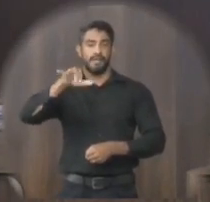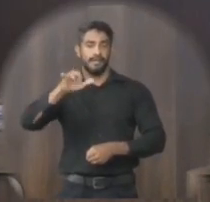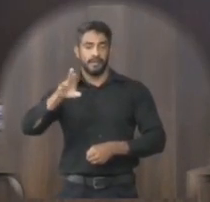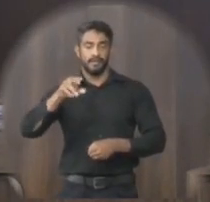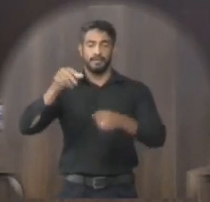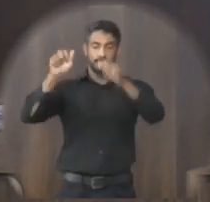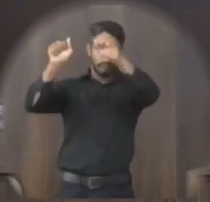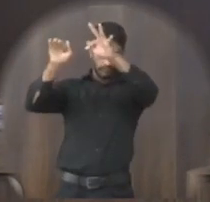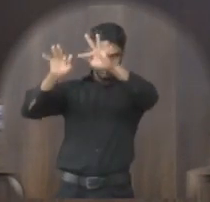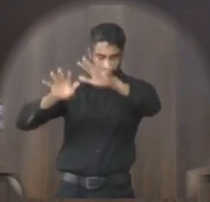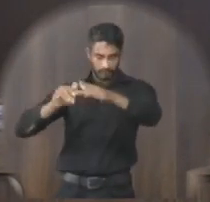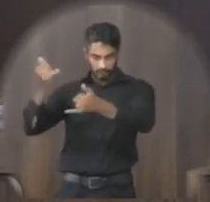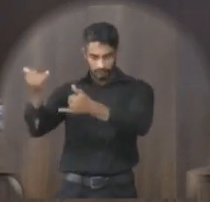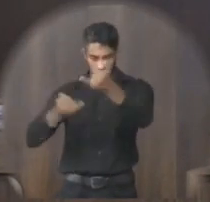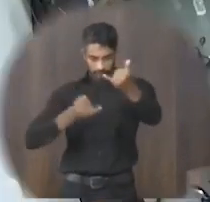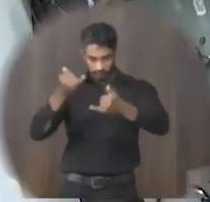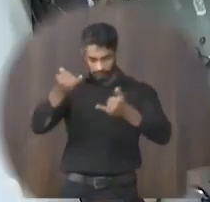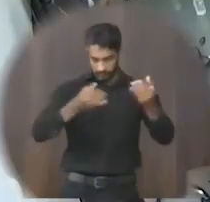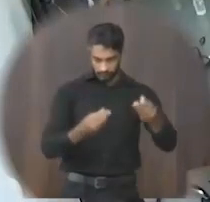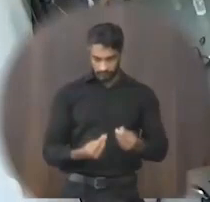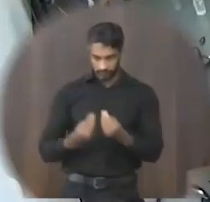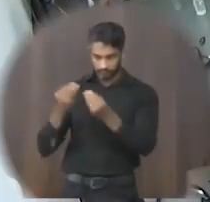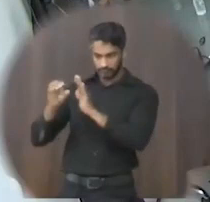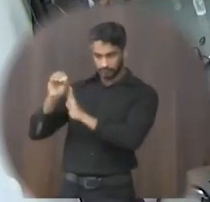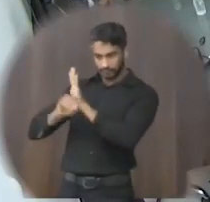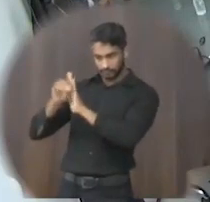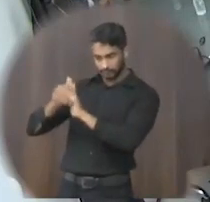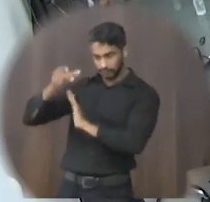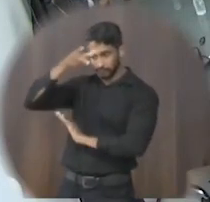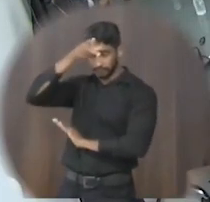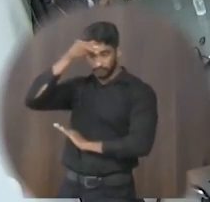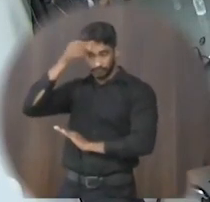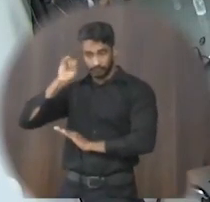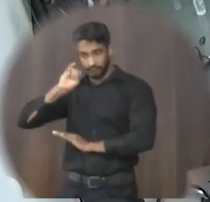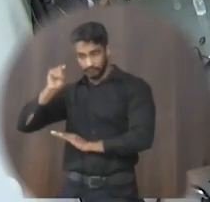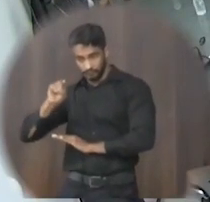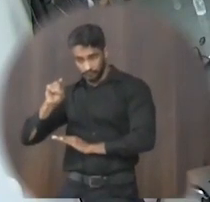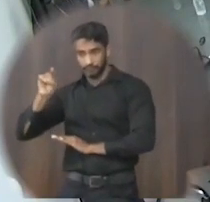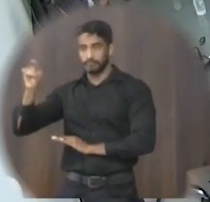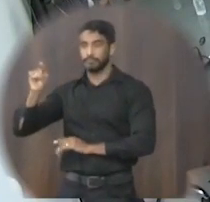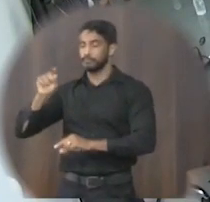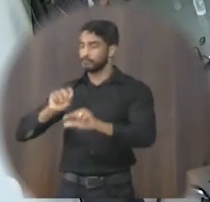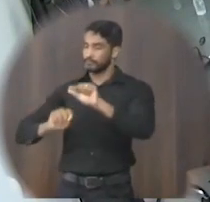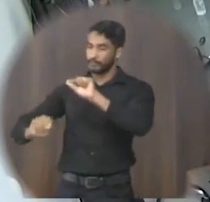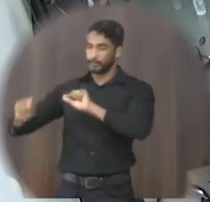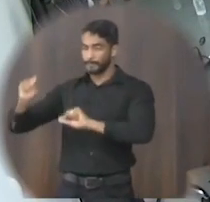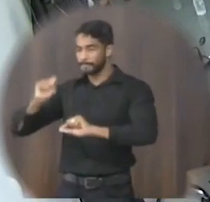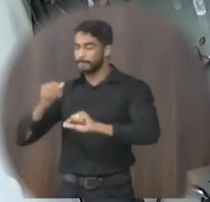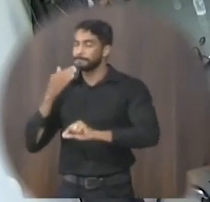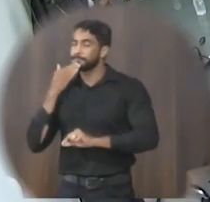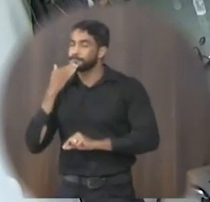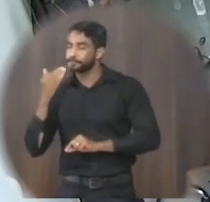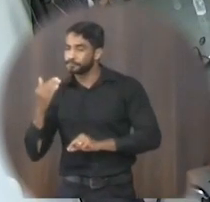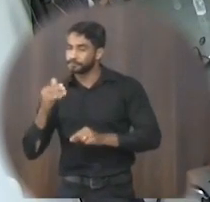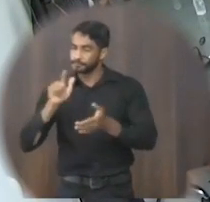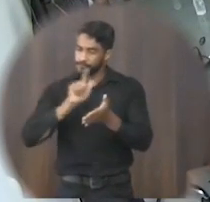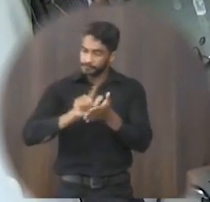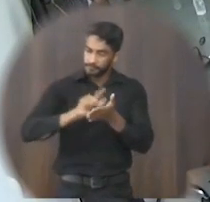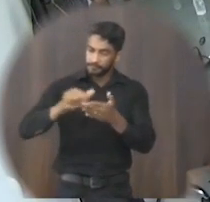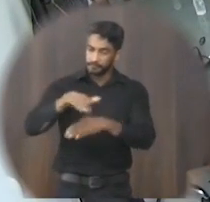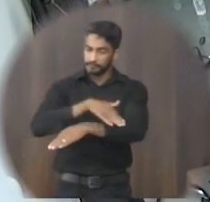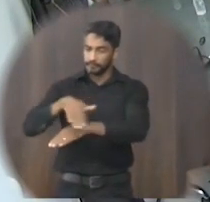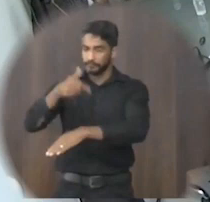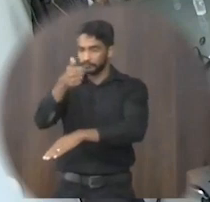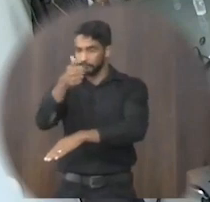subscreve vem na forma regimental requerendo que seja encaminhado ofício ao prefeito municipal de Janaúba senhor José Aparecido Mendes Santos solicitando a limpeza da rua